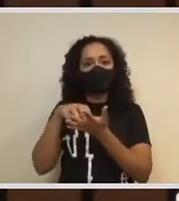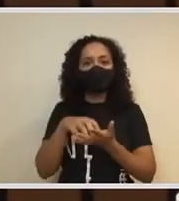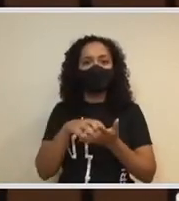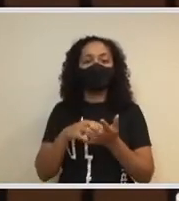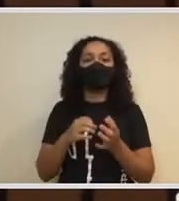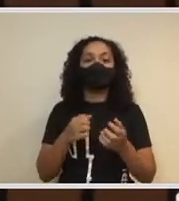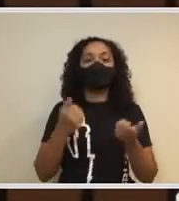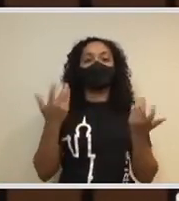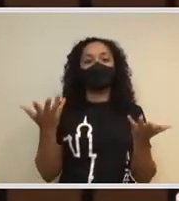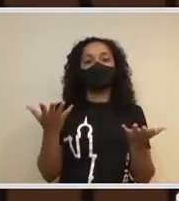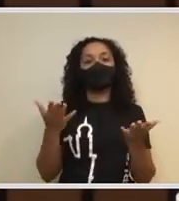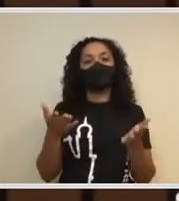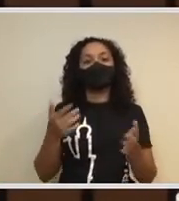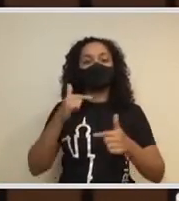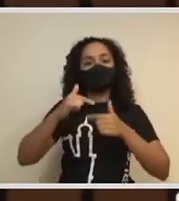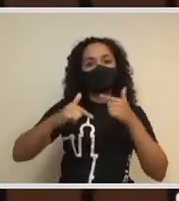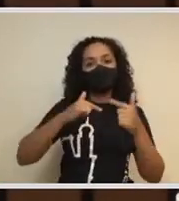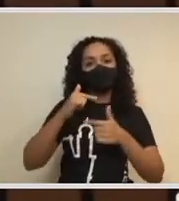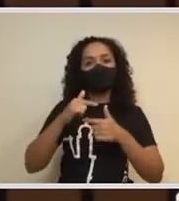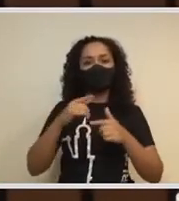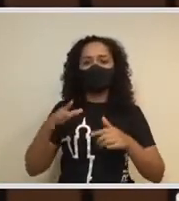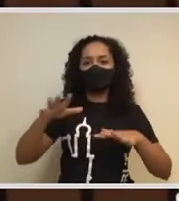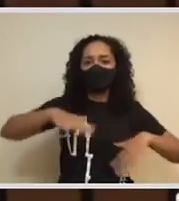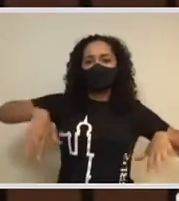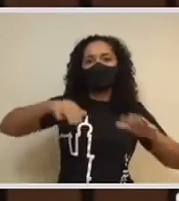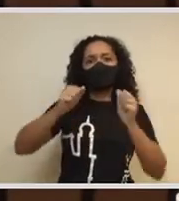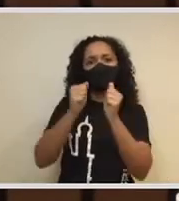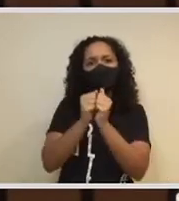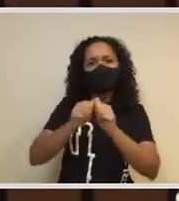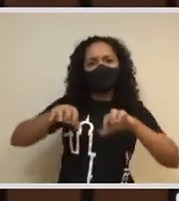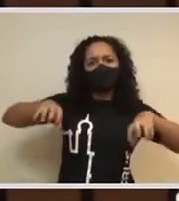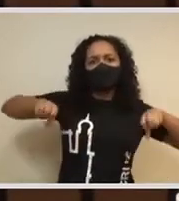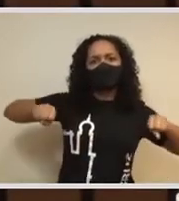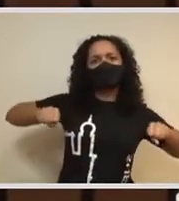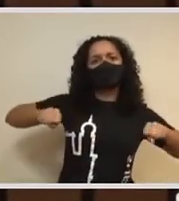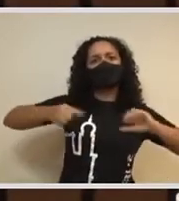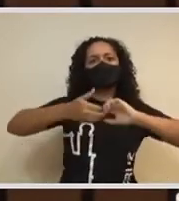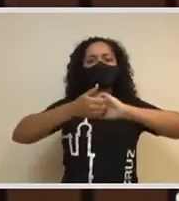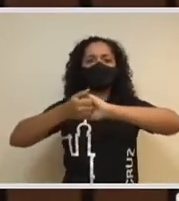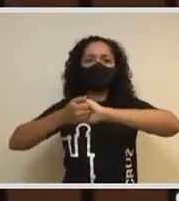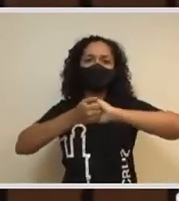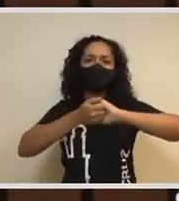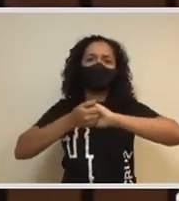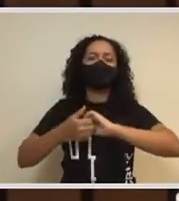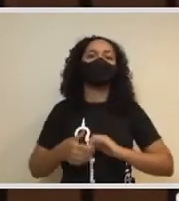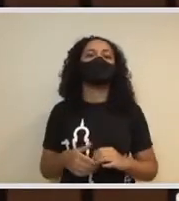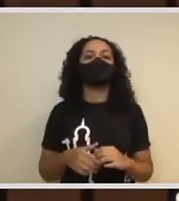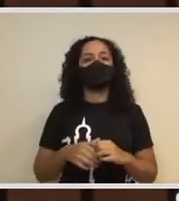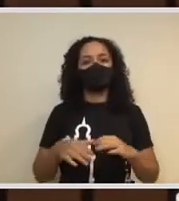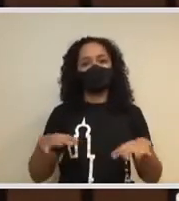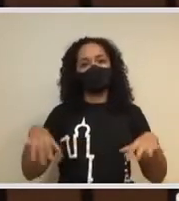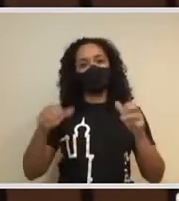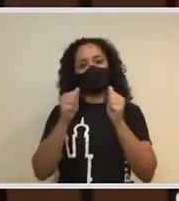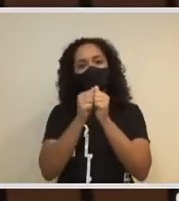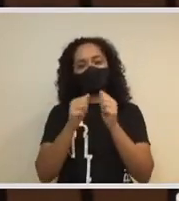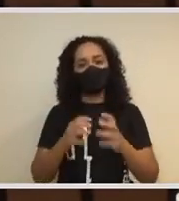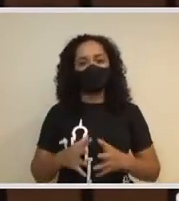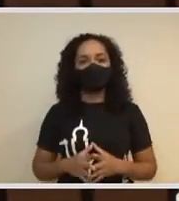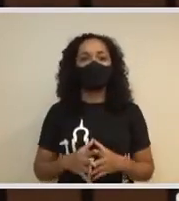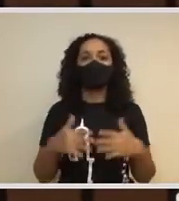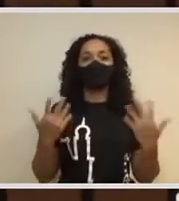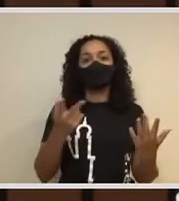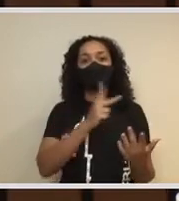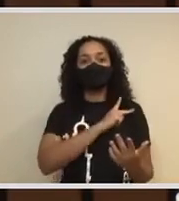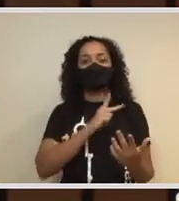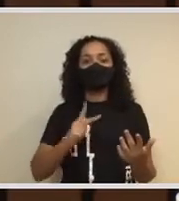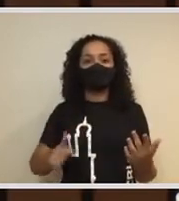para que a gente tenha você nessa ciranda, nessa construção coletiva. Então, como eu disse, a presidência tem